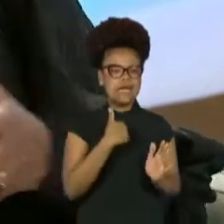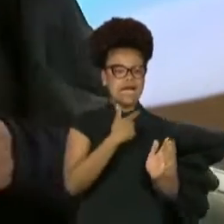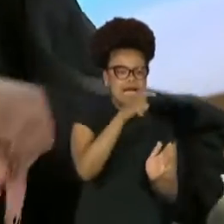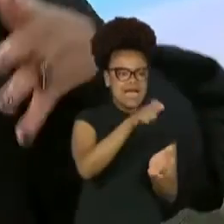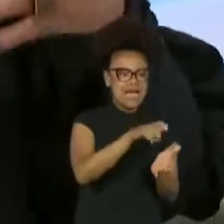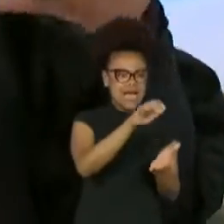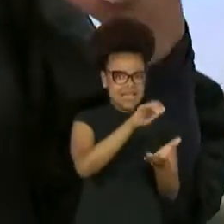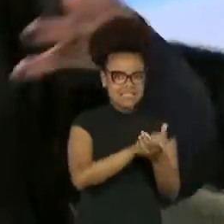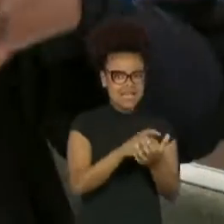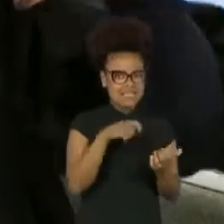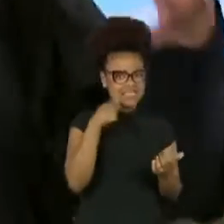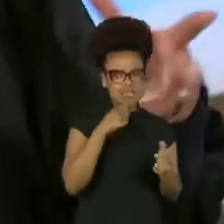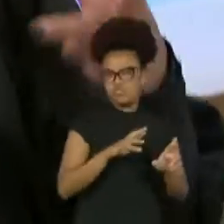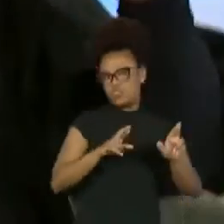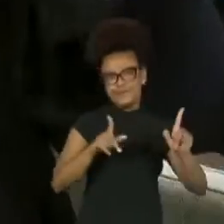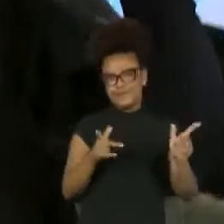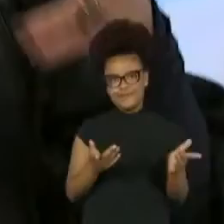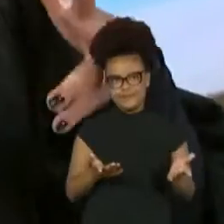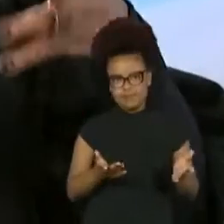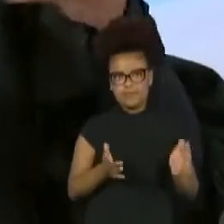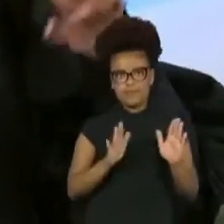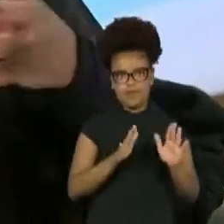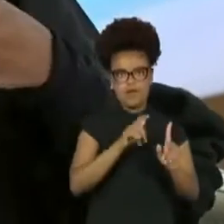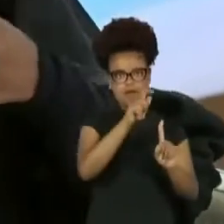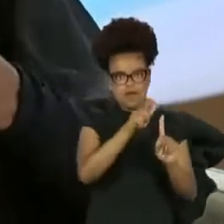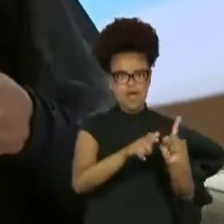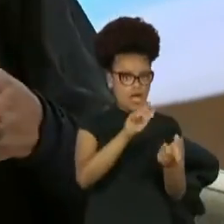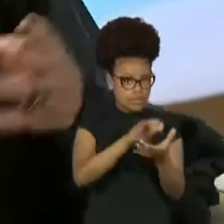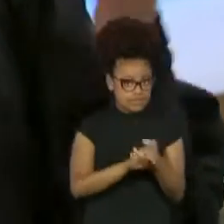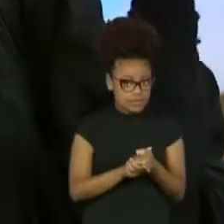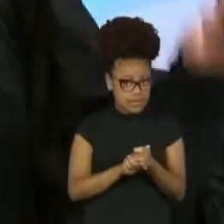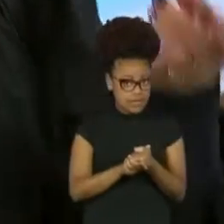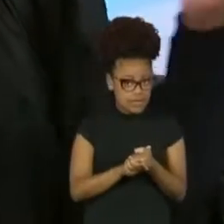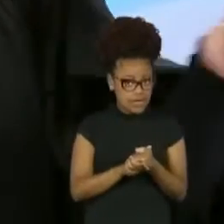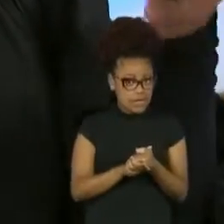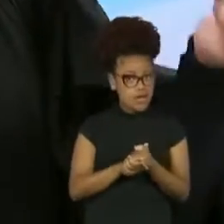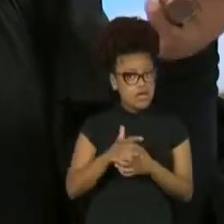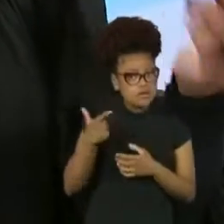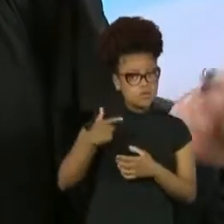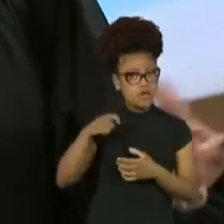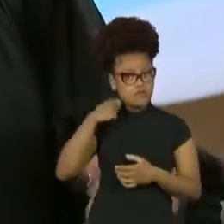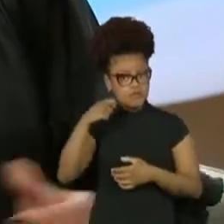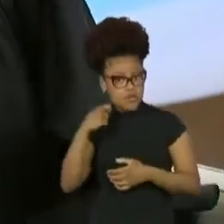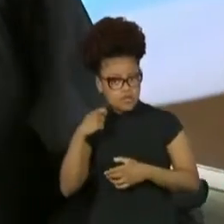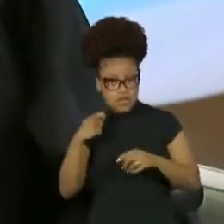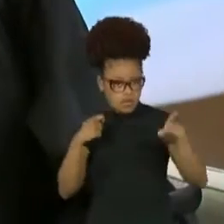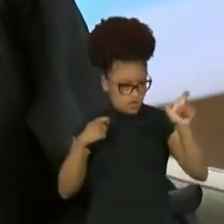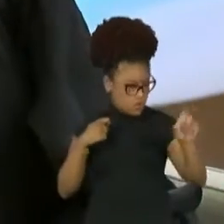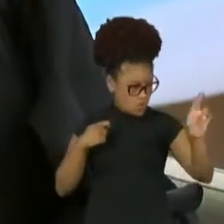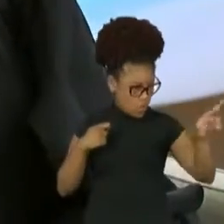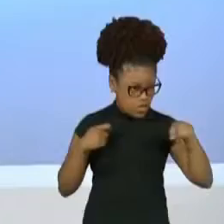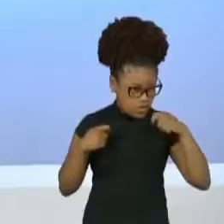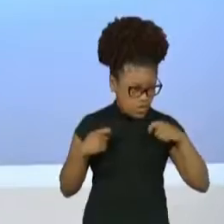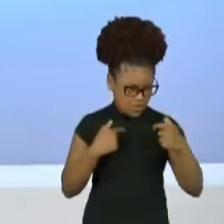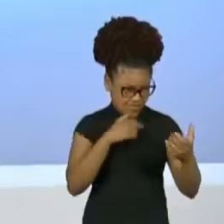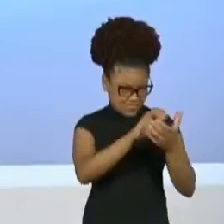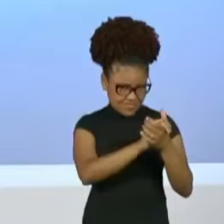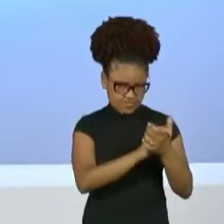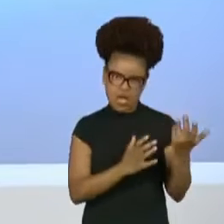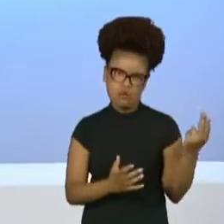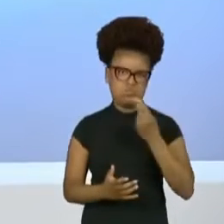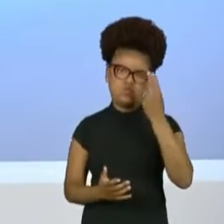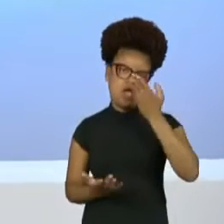uma pessoa que não é do meio, casar com uma atriz é meio complicado. Quando está no pique... Nenhum era